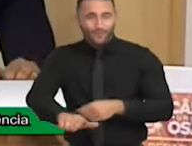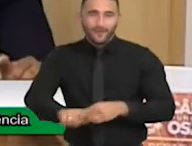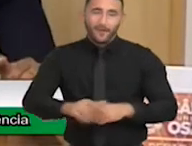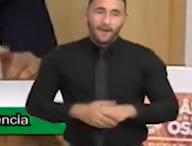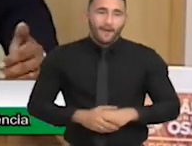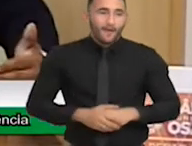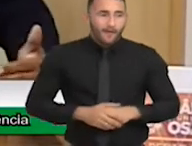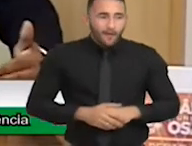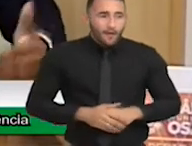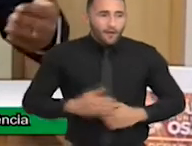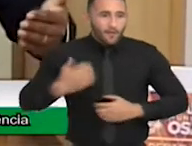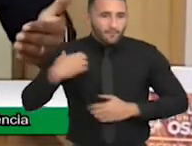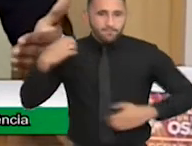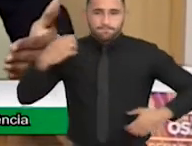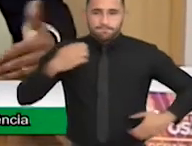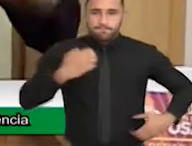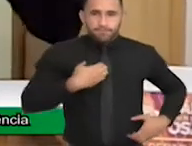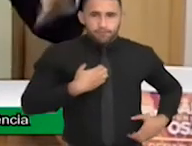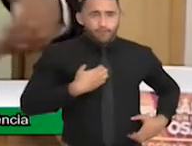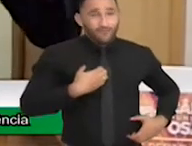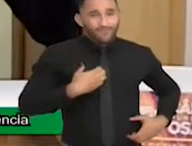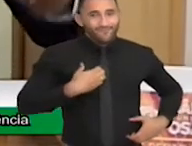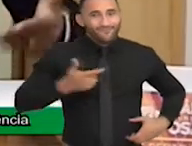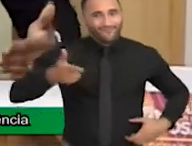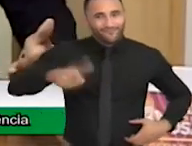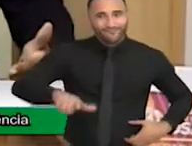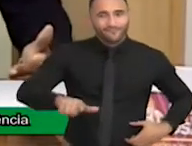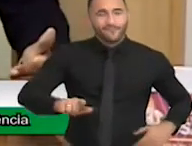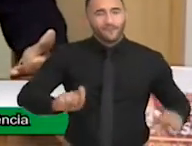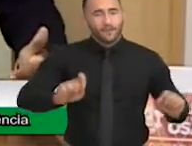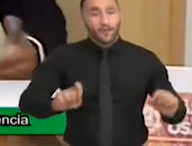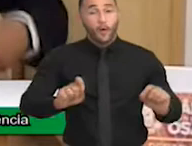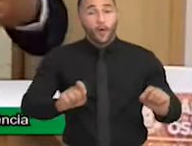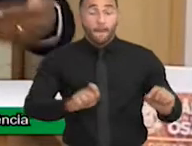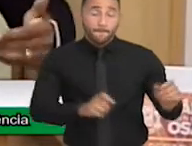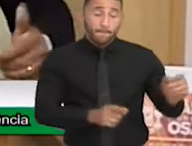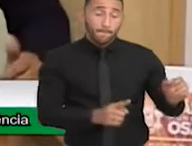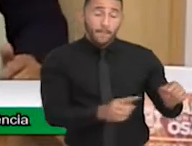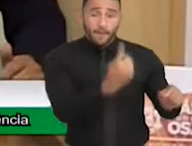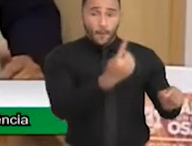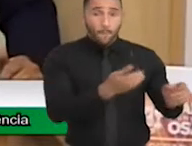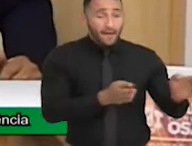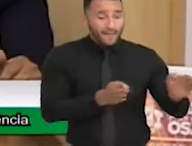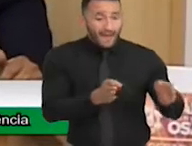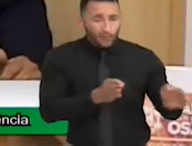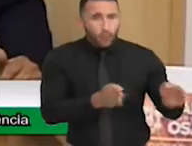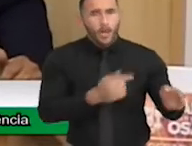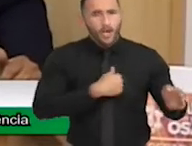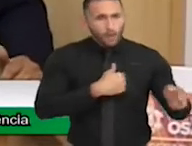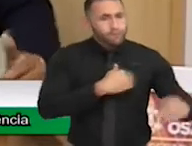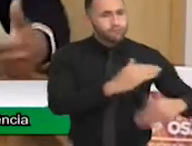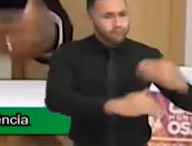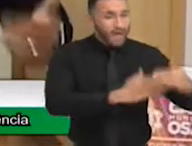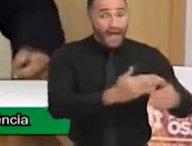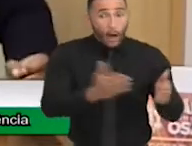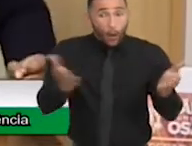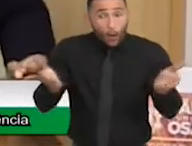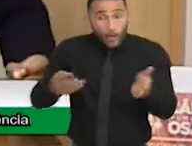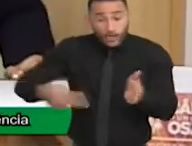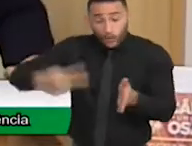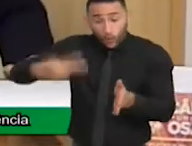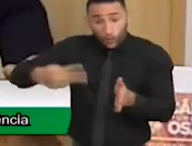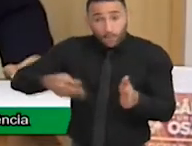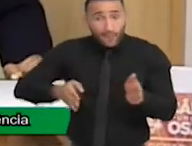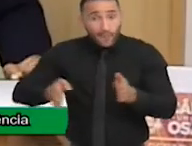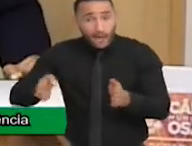a gente evoluiu, teve uma evolução no primeiro mandato, mas agora, no segundo mandato, ele vai trabalhar muito mais